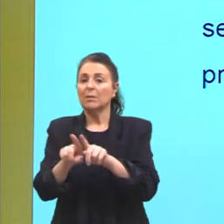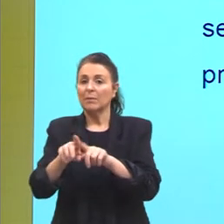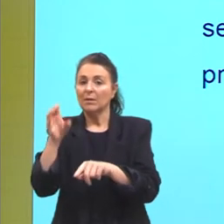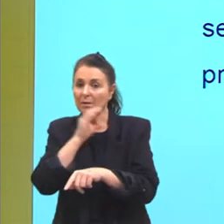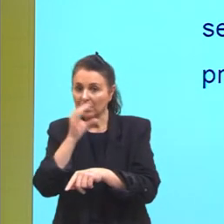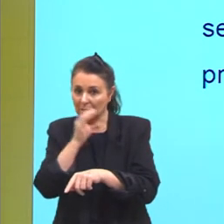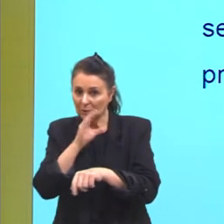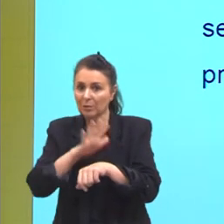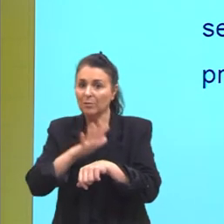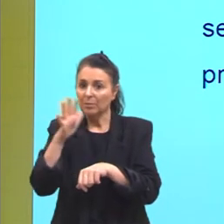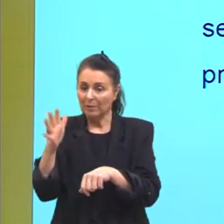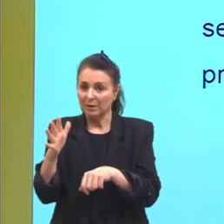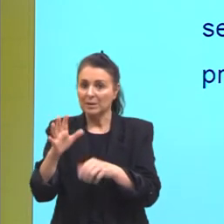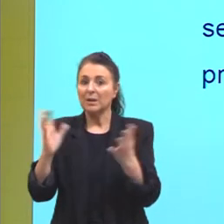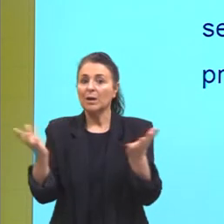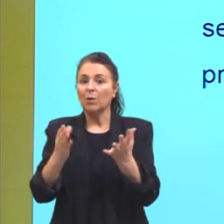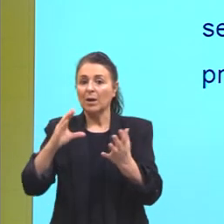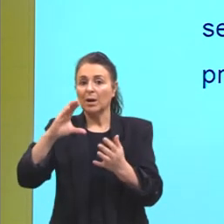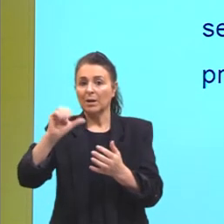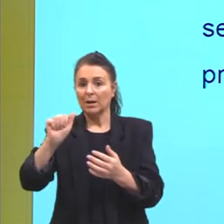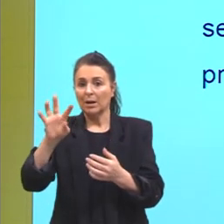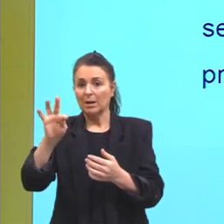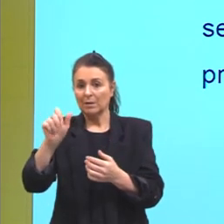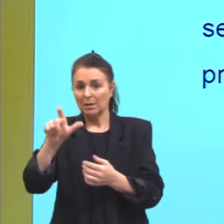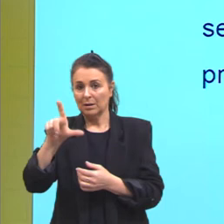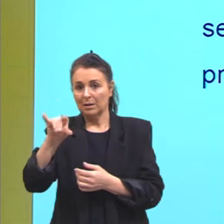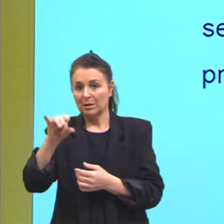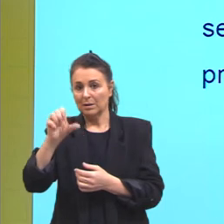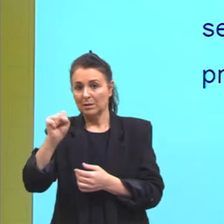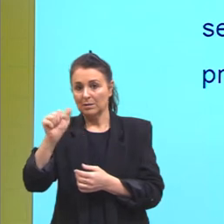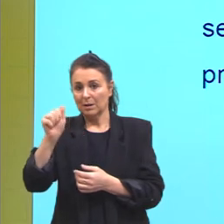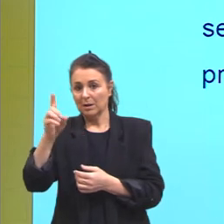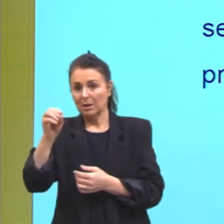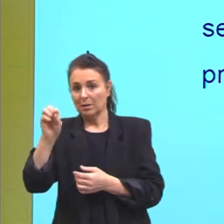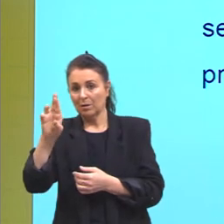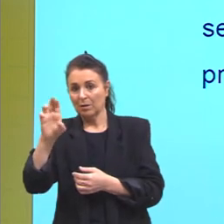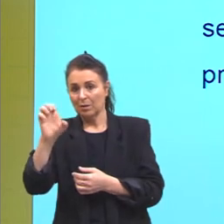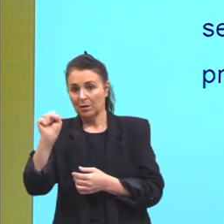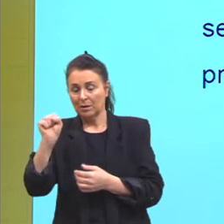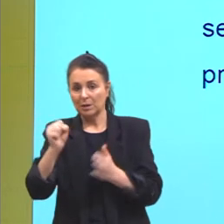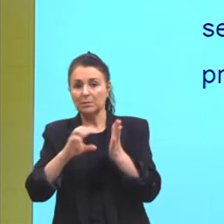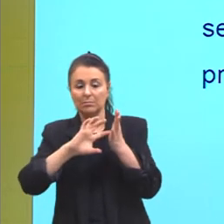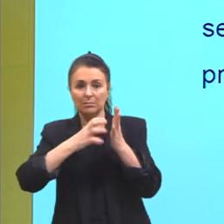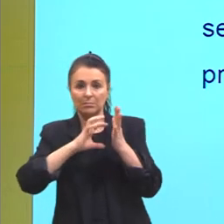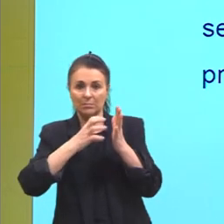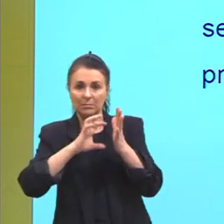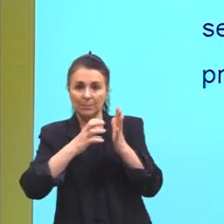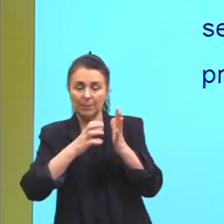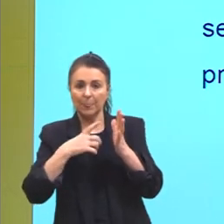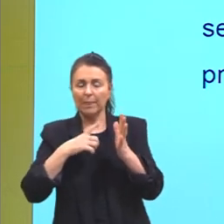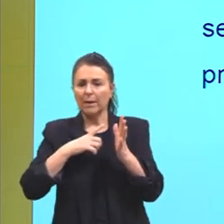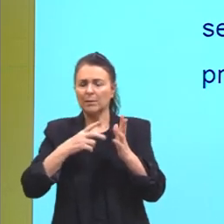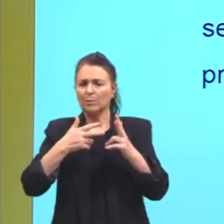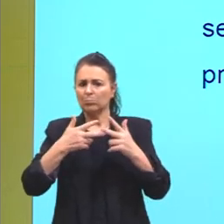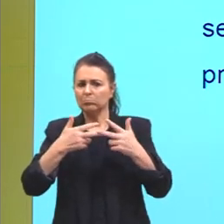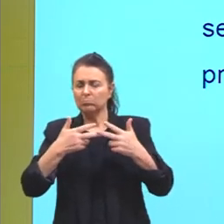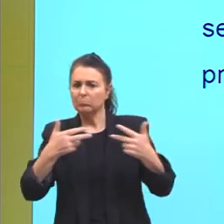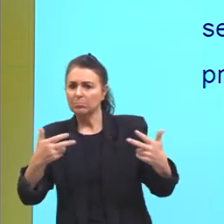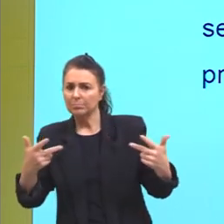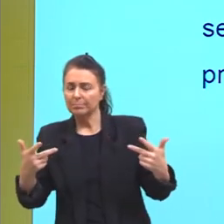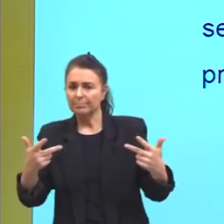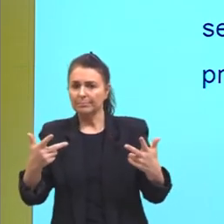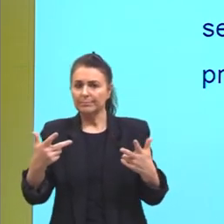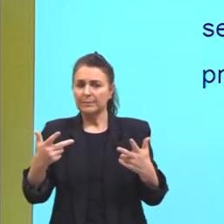E os catalisadores? E que são os catalisadores? Os catalisadores são um fator que são substâncias